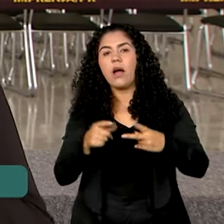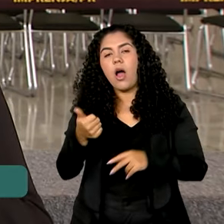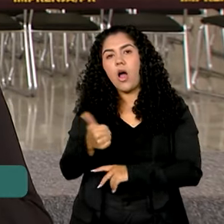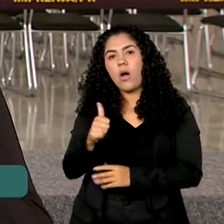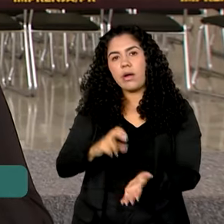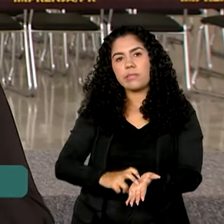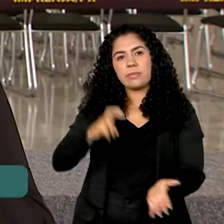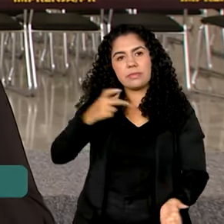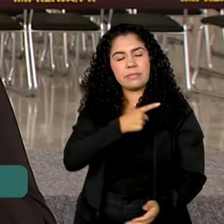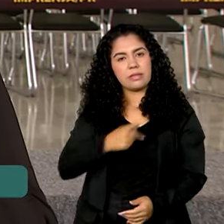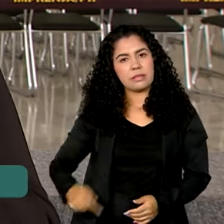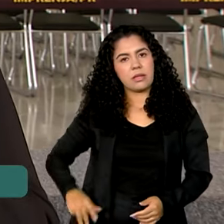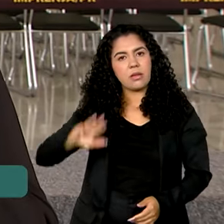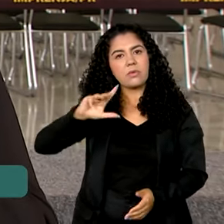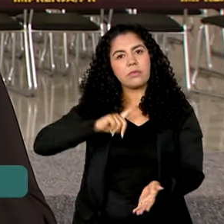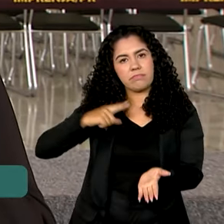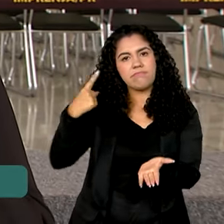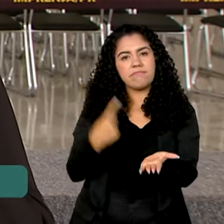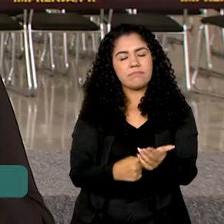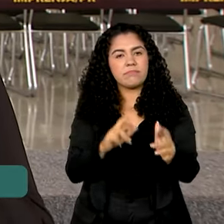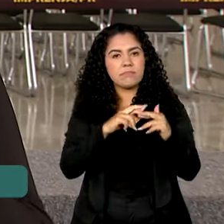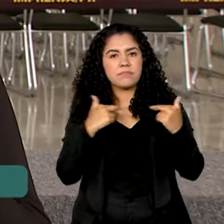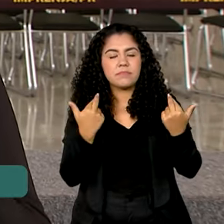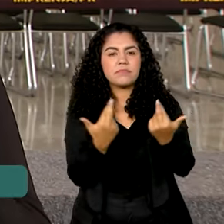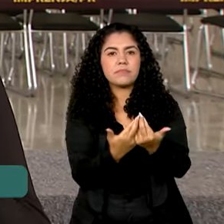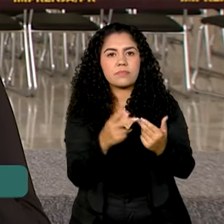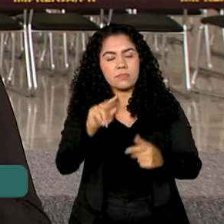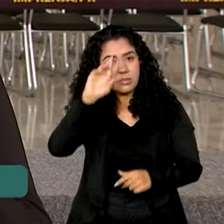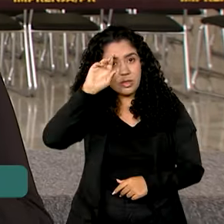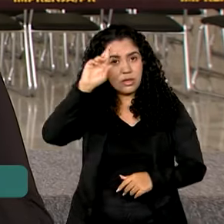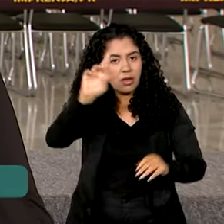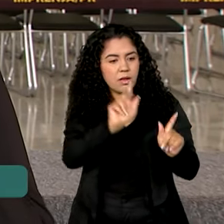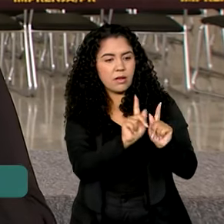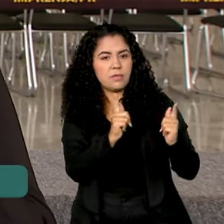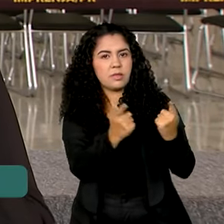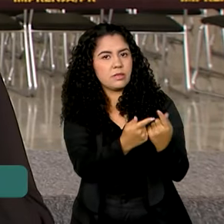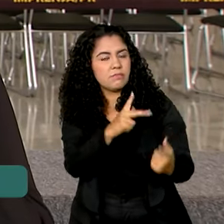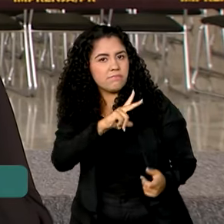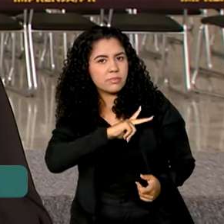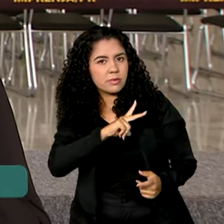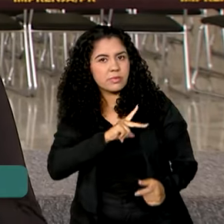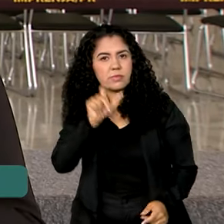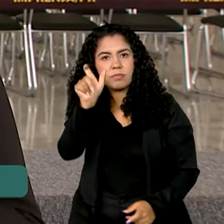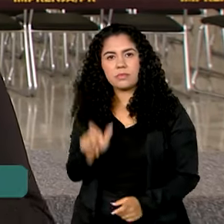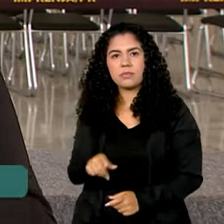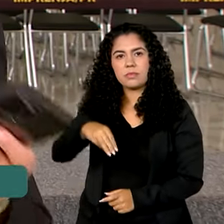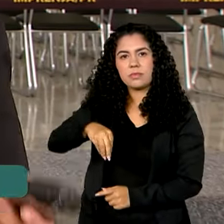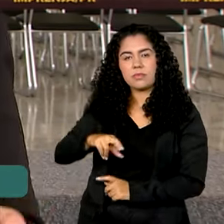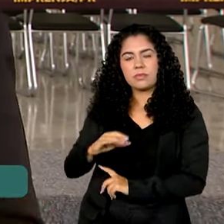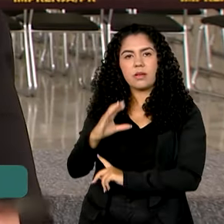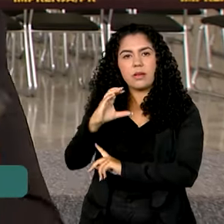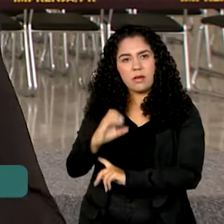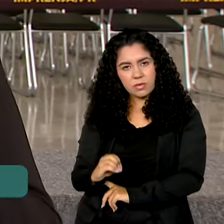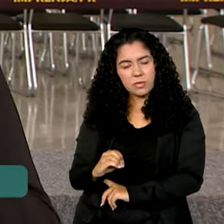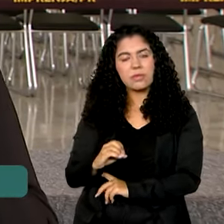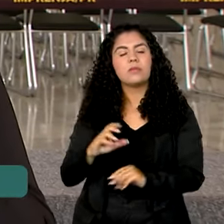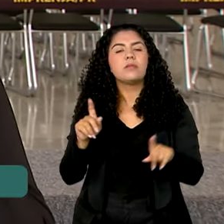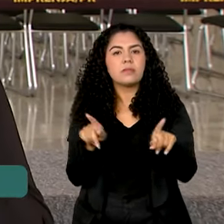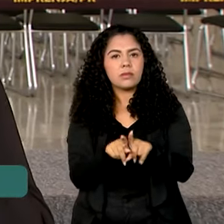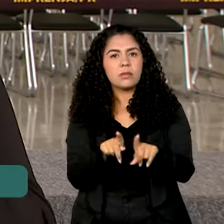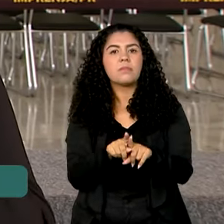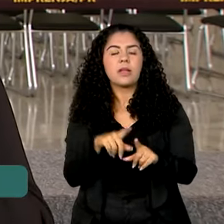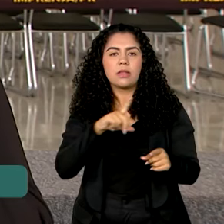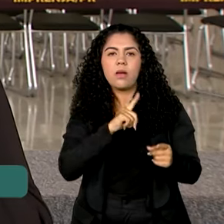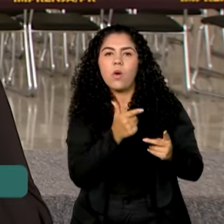tem mais um encontro dessa vez. É uma outra agenda com o chefe de gabinete pessoal, Marco Aurélio Marcola. Mas, além dele, também vão